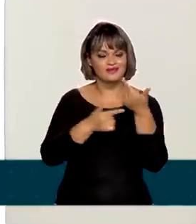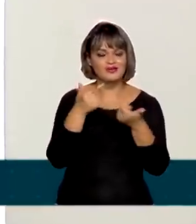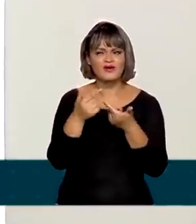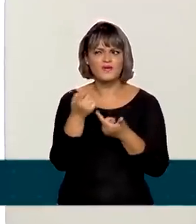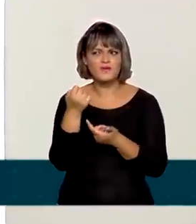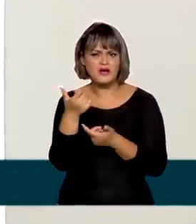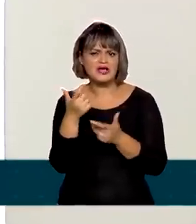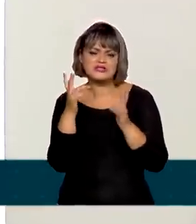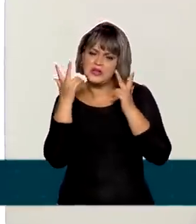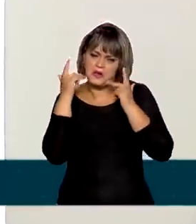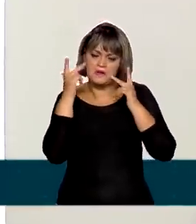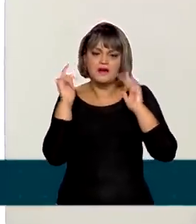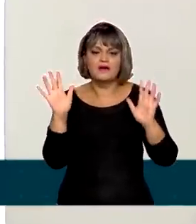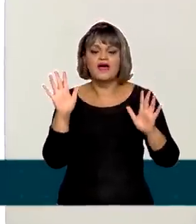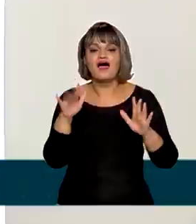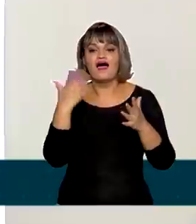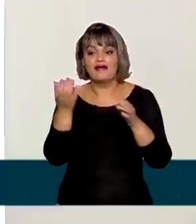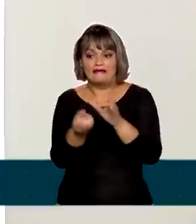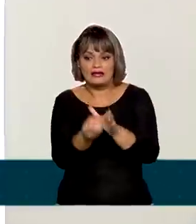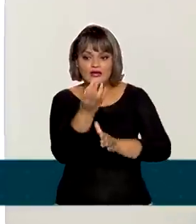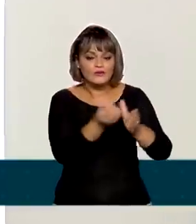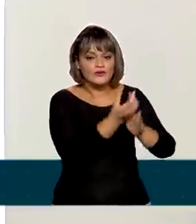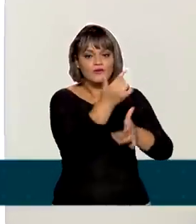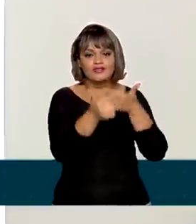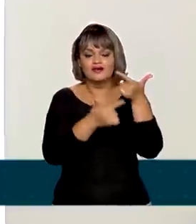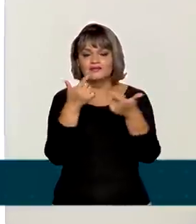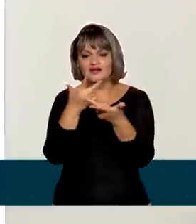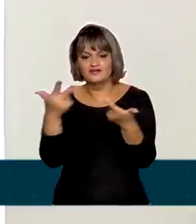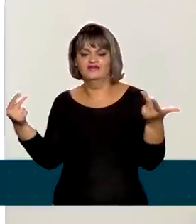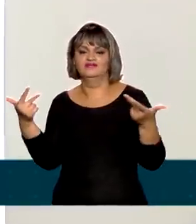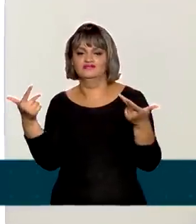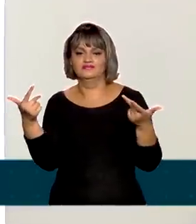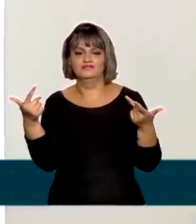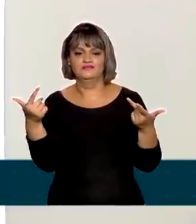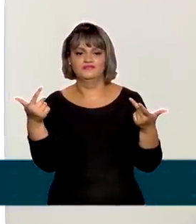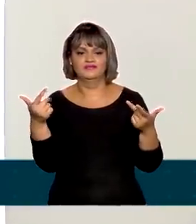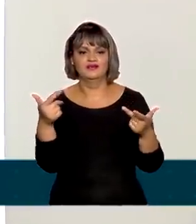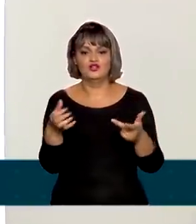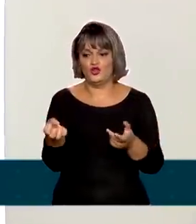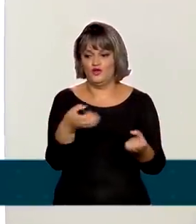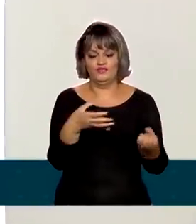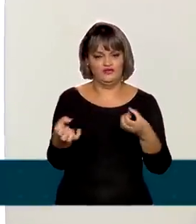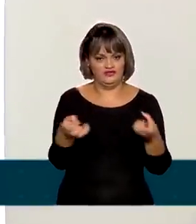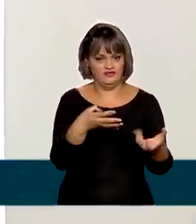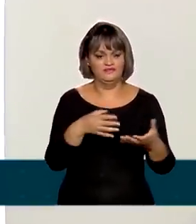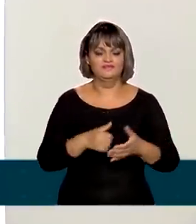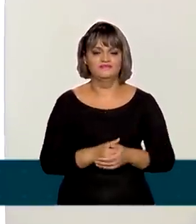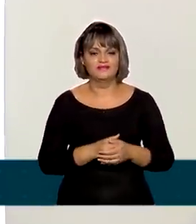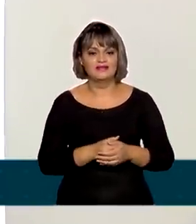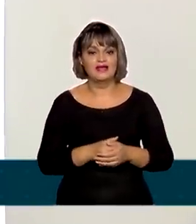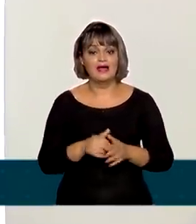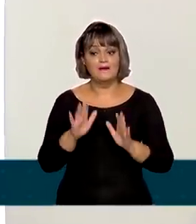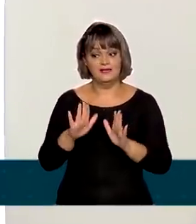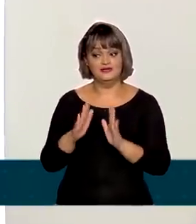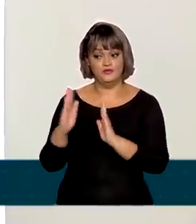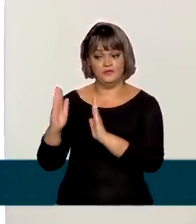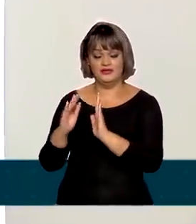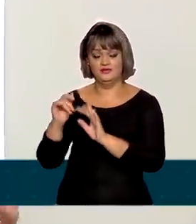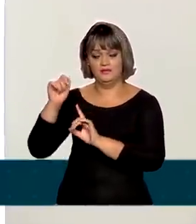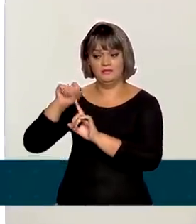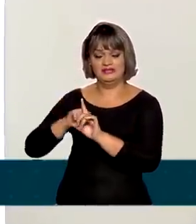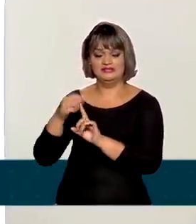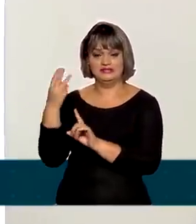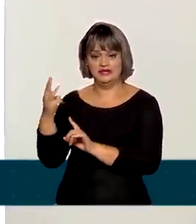quase que normalmente e teve essa geração expressiva de vagas, de novas vagas abertas. Já no segundo trimestre,